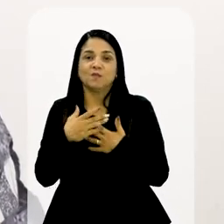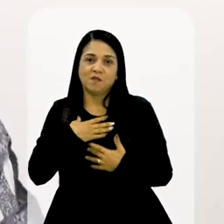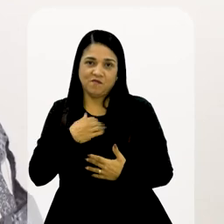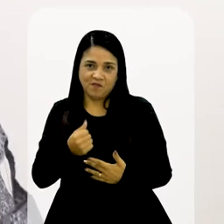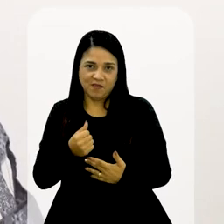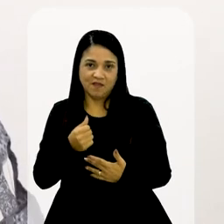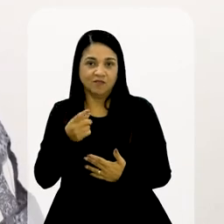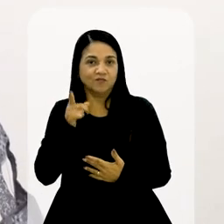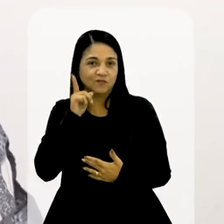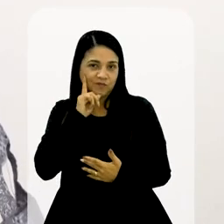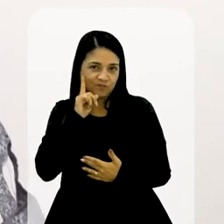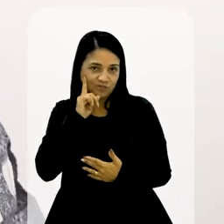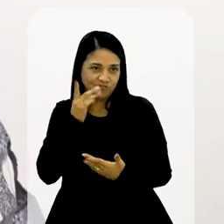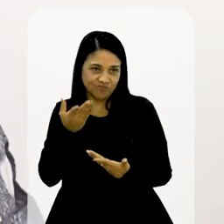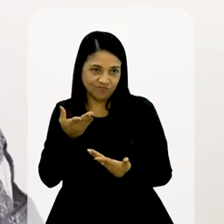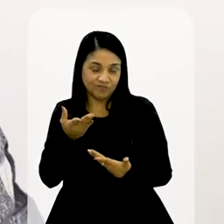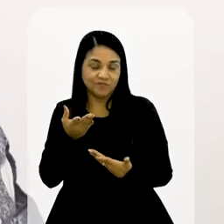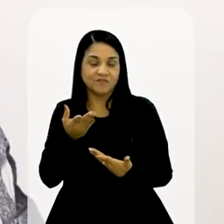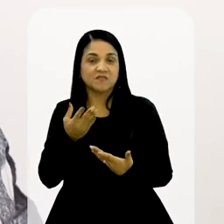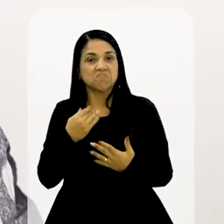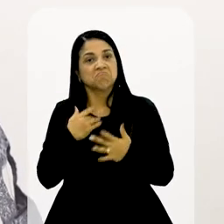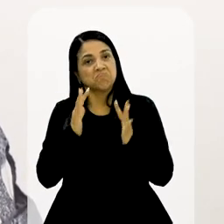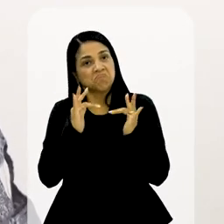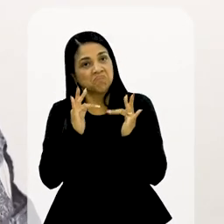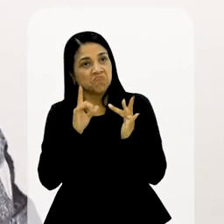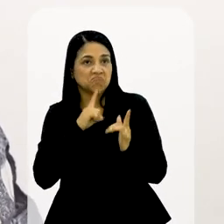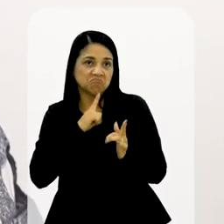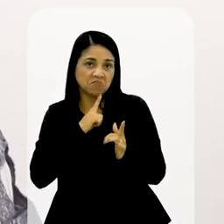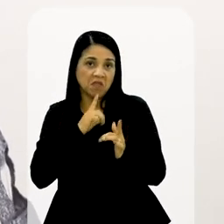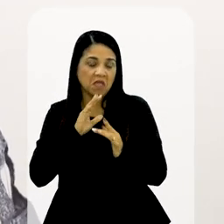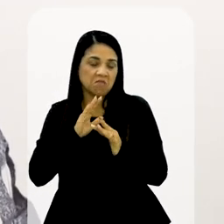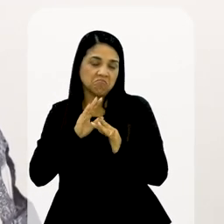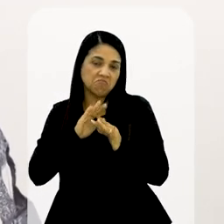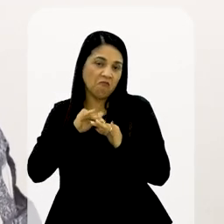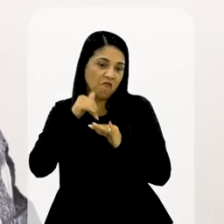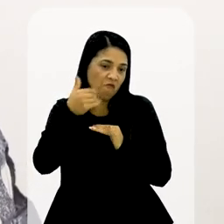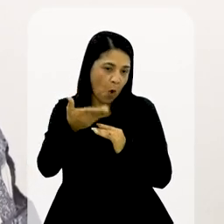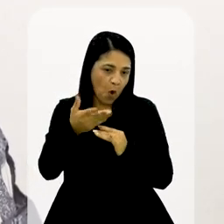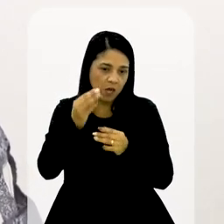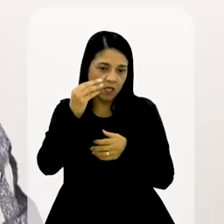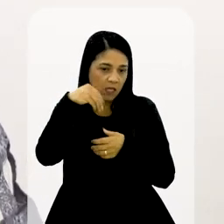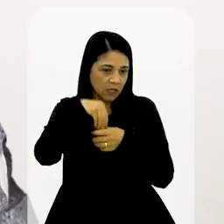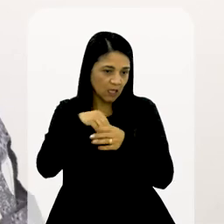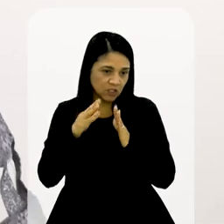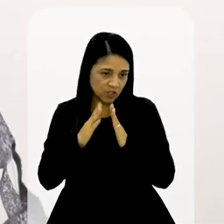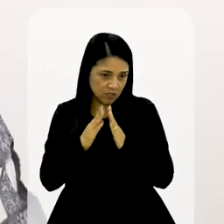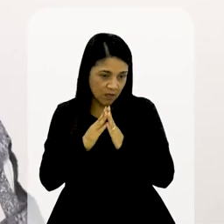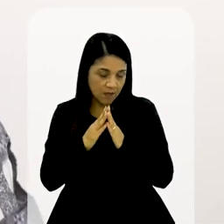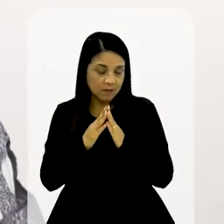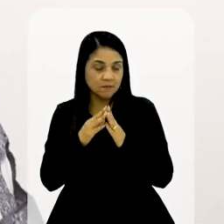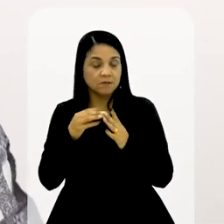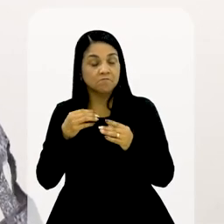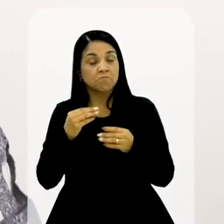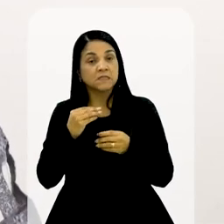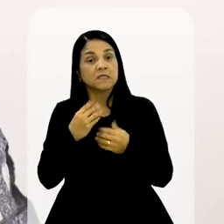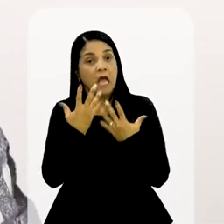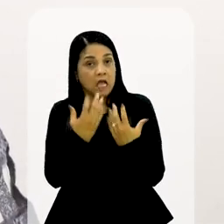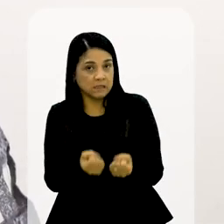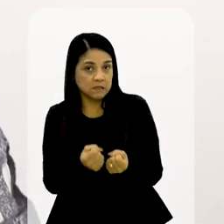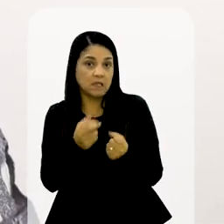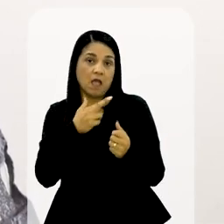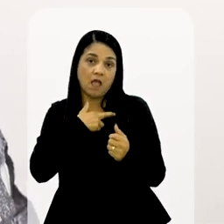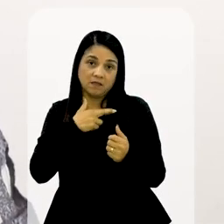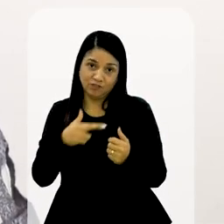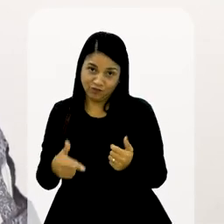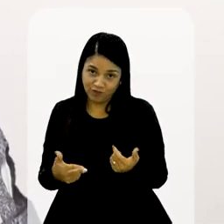se tem namorada ainda não tá trazendo pra perto de casa, porque o trazer pra perto de casa é trazer pra perto da